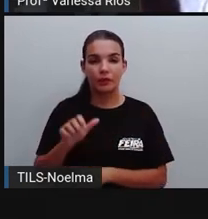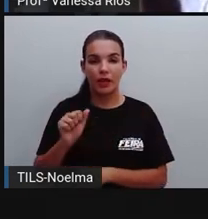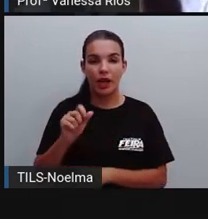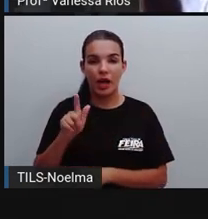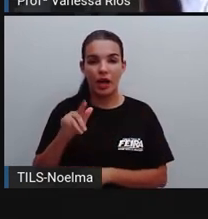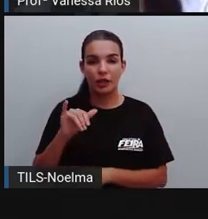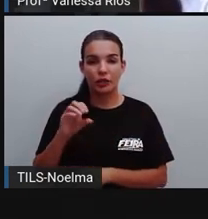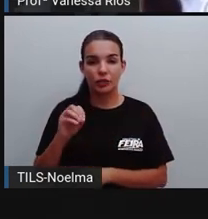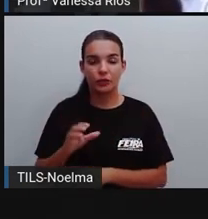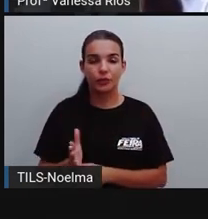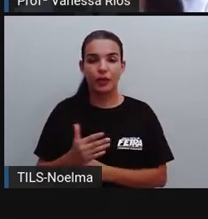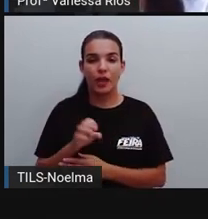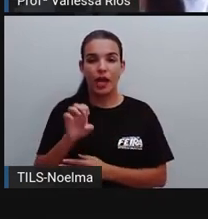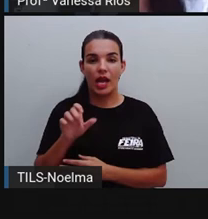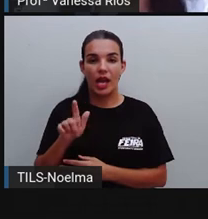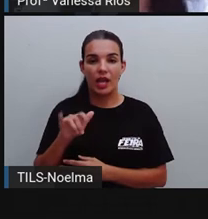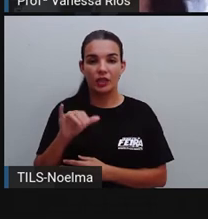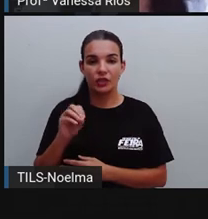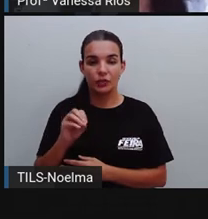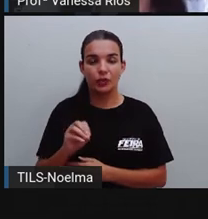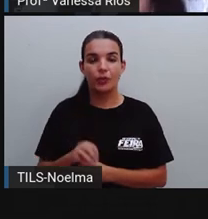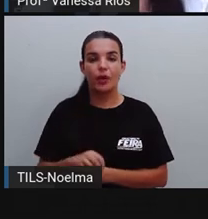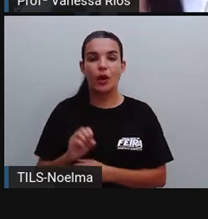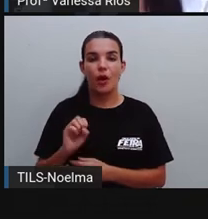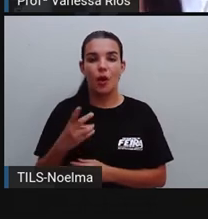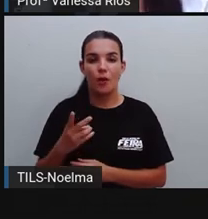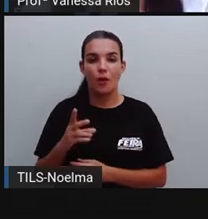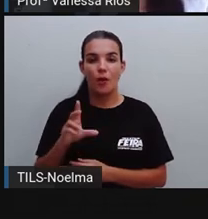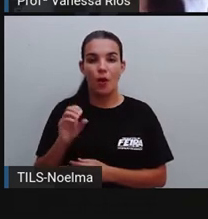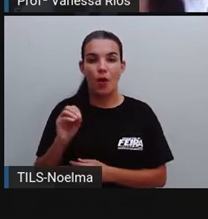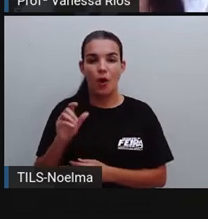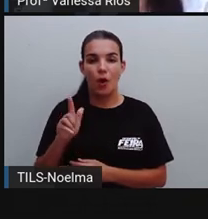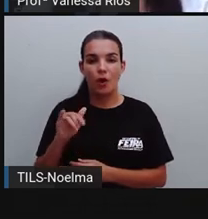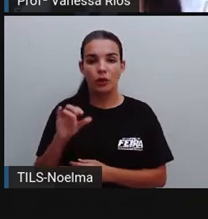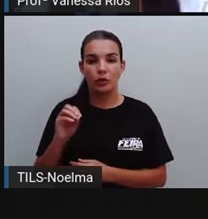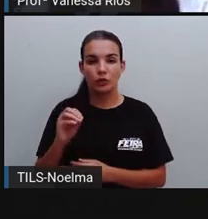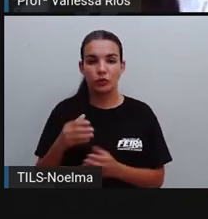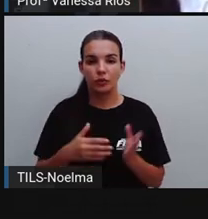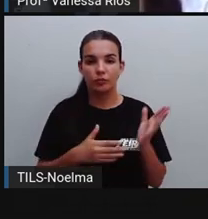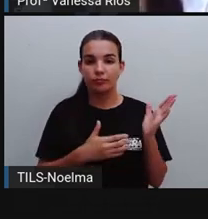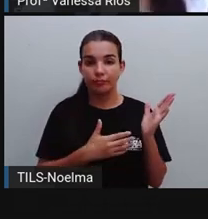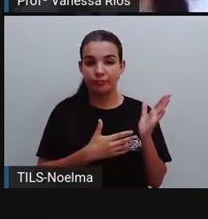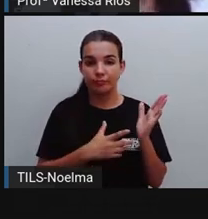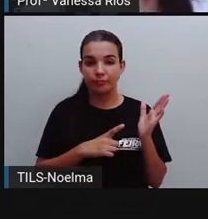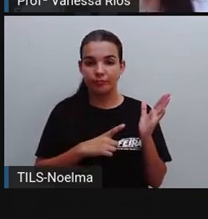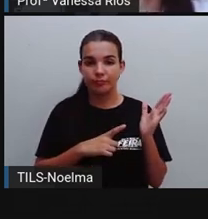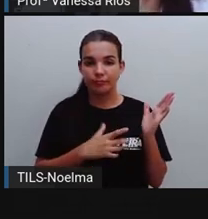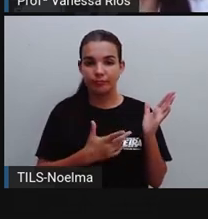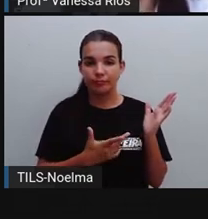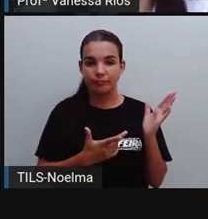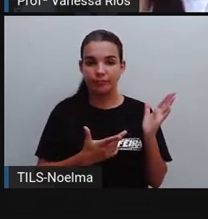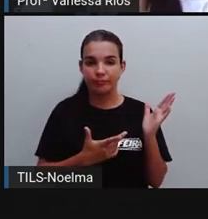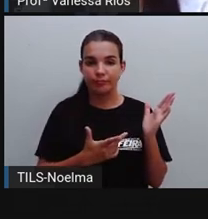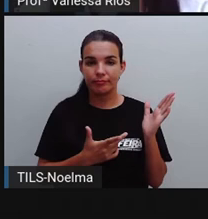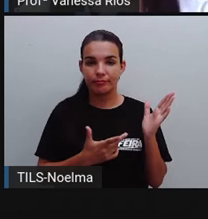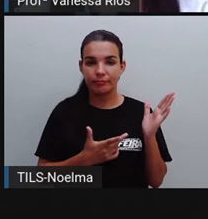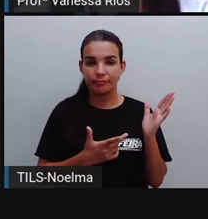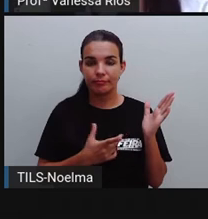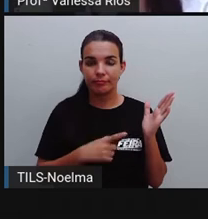ígio, ógio ou úgio, como prestágio, régio, litígio,